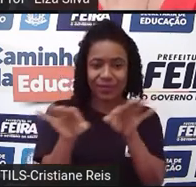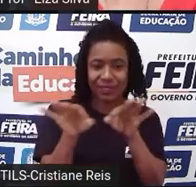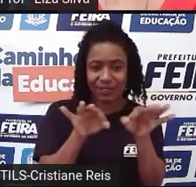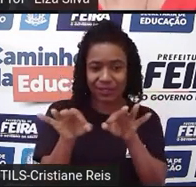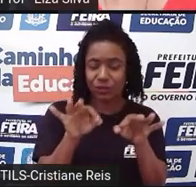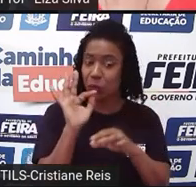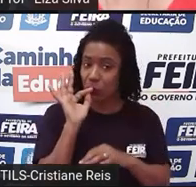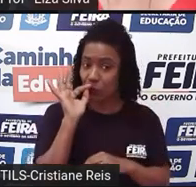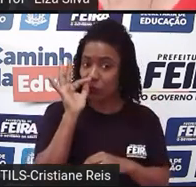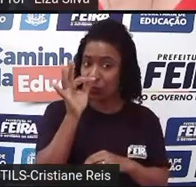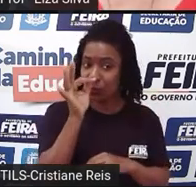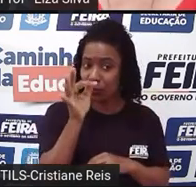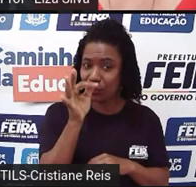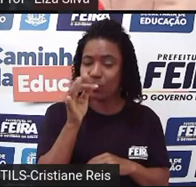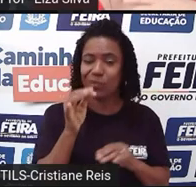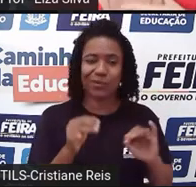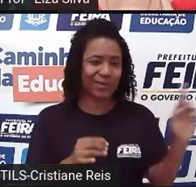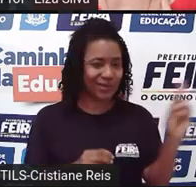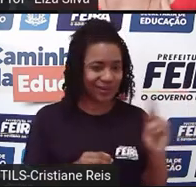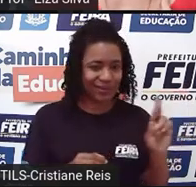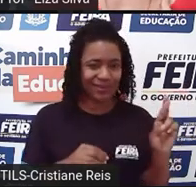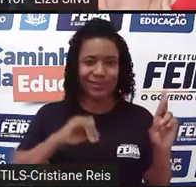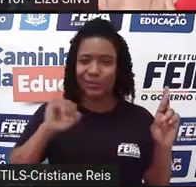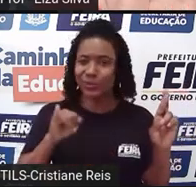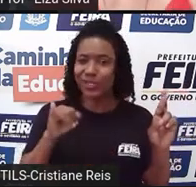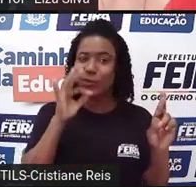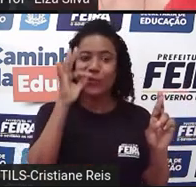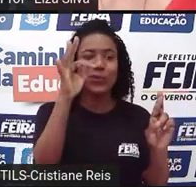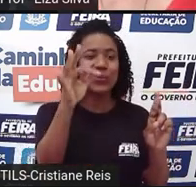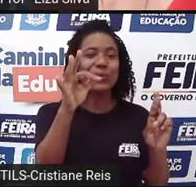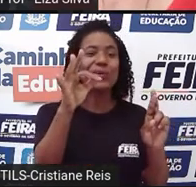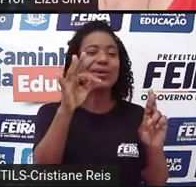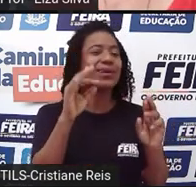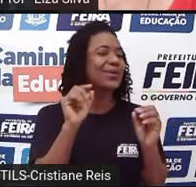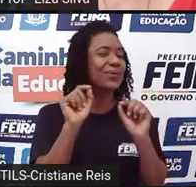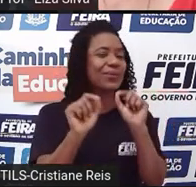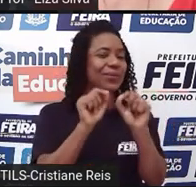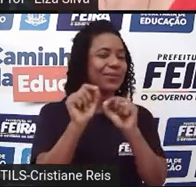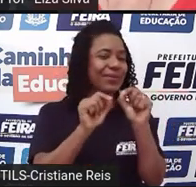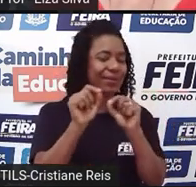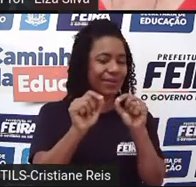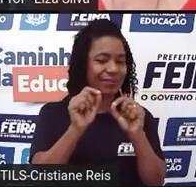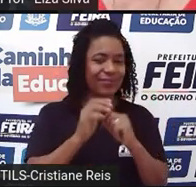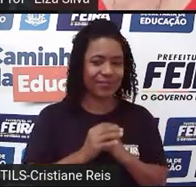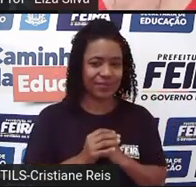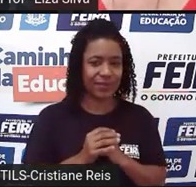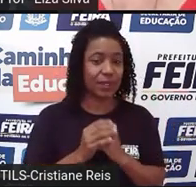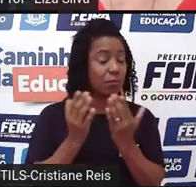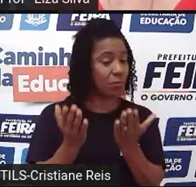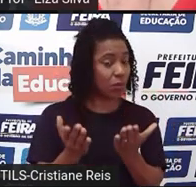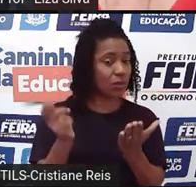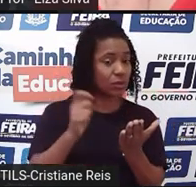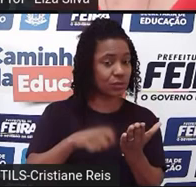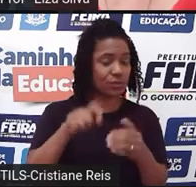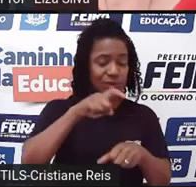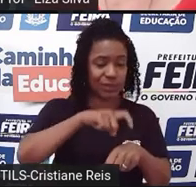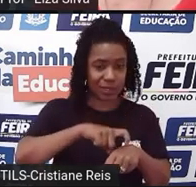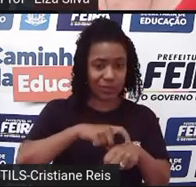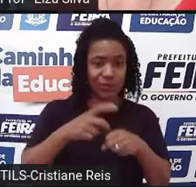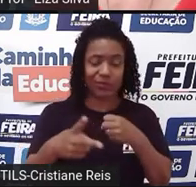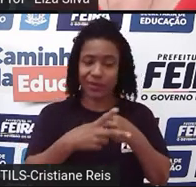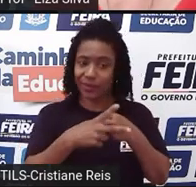futuro de Romeo e Julieta do seu ponto de vista usando expressões do tempo verbal que nós vimos